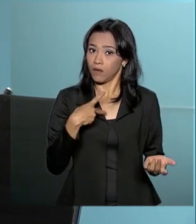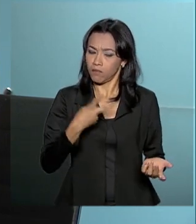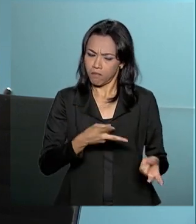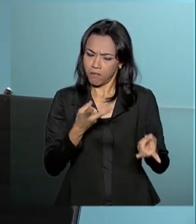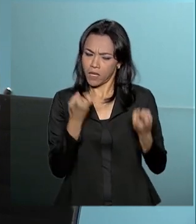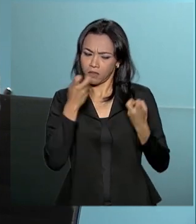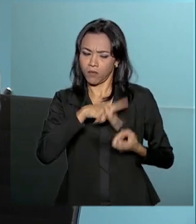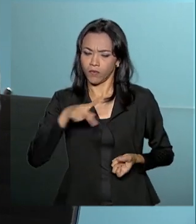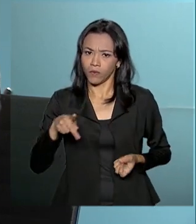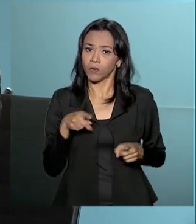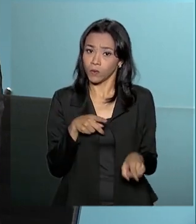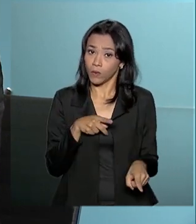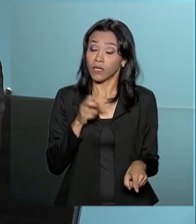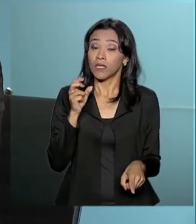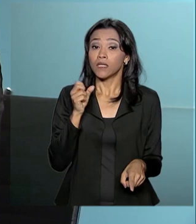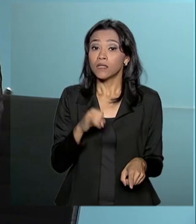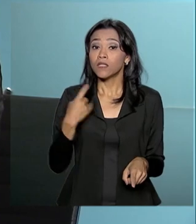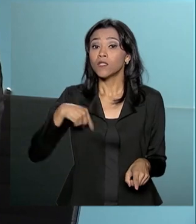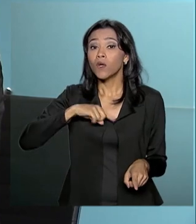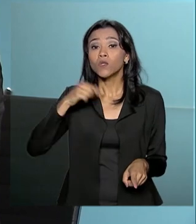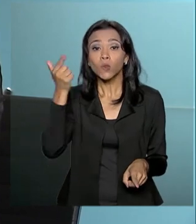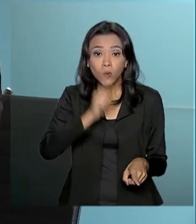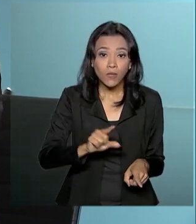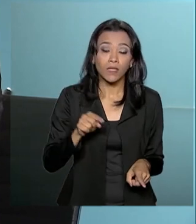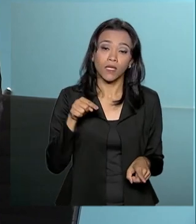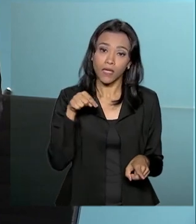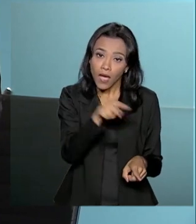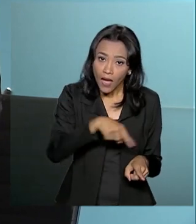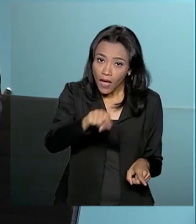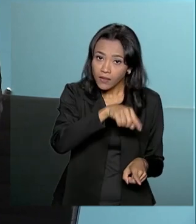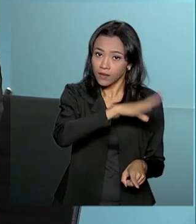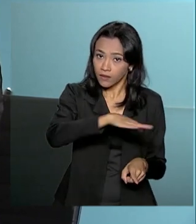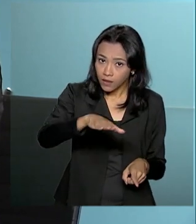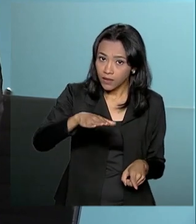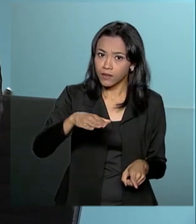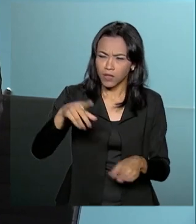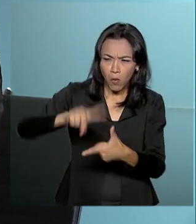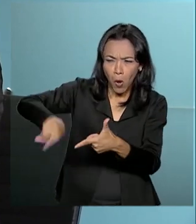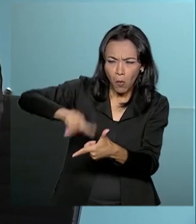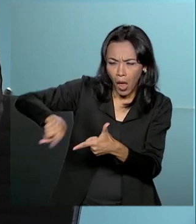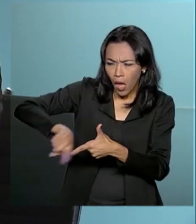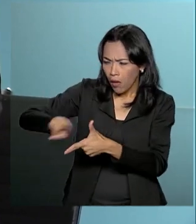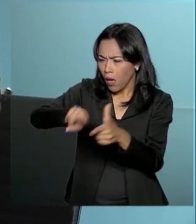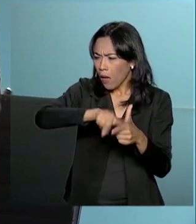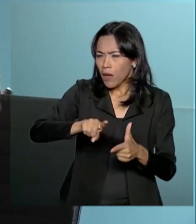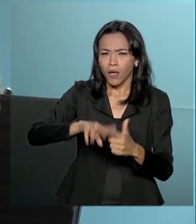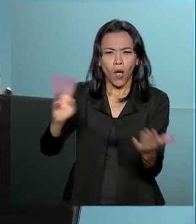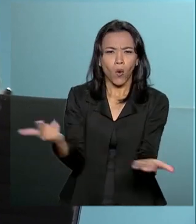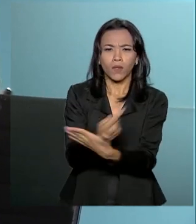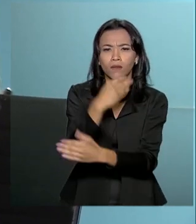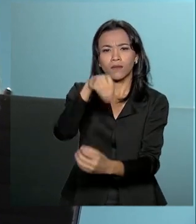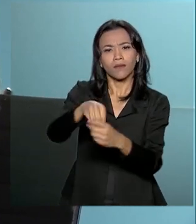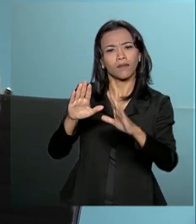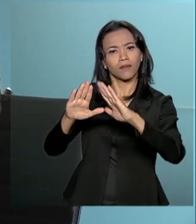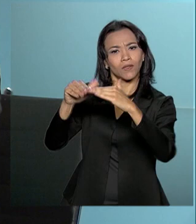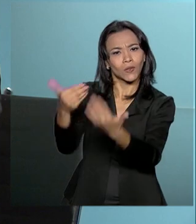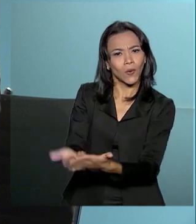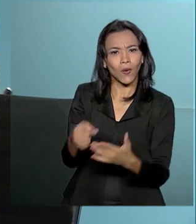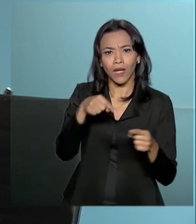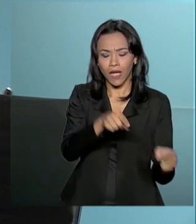entender, principalmente se a gente conseguir envolver essas crianças dentro dos problemas internos da escola, essa mudança é